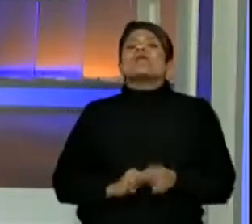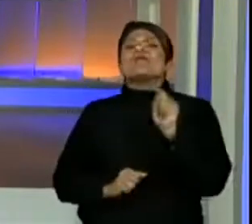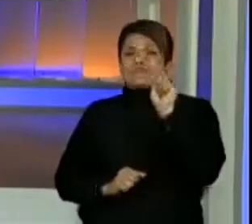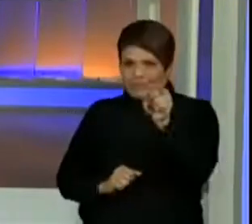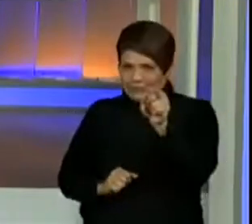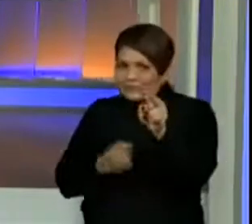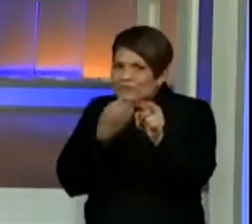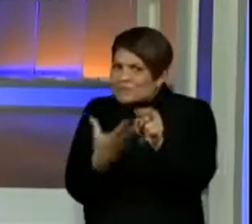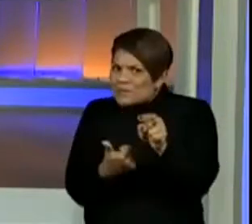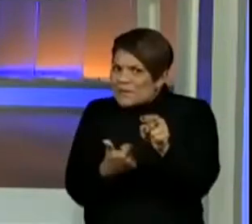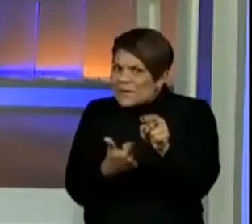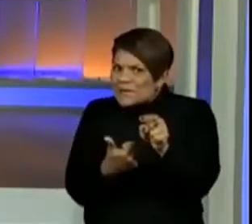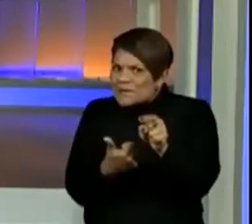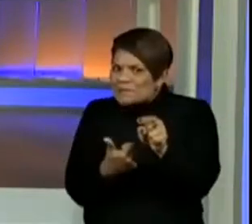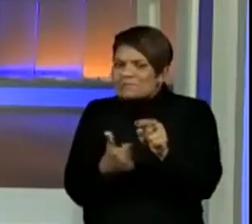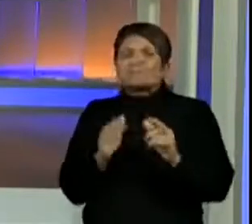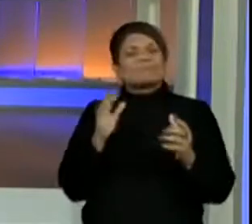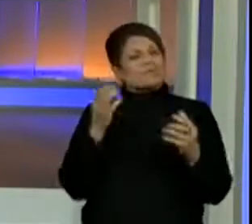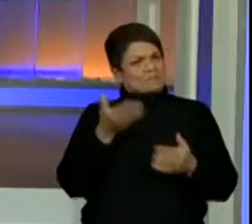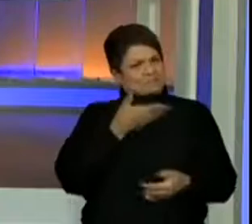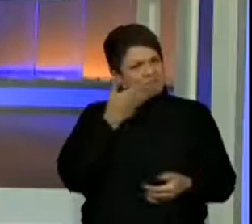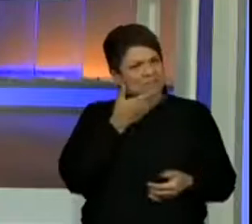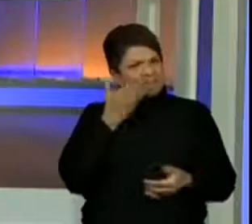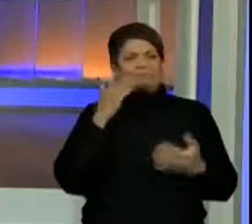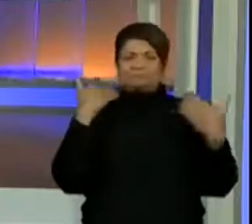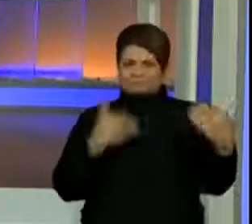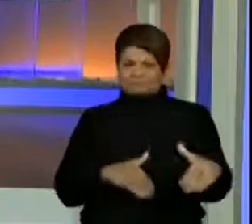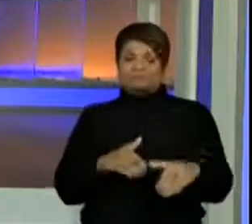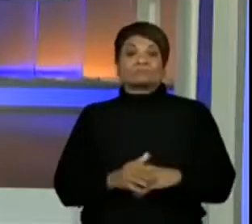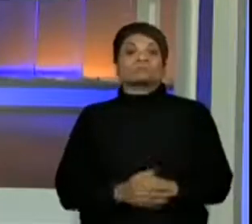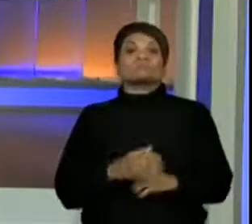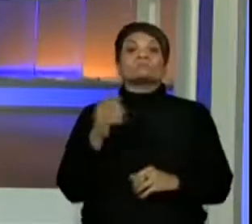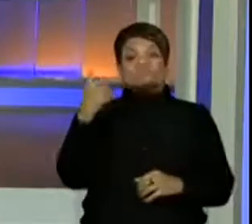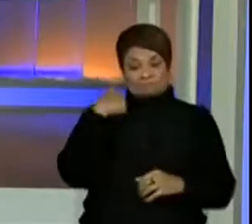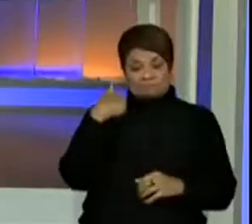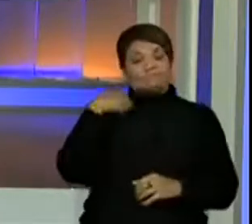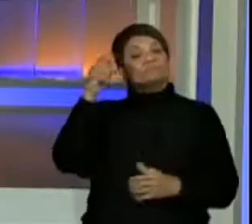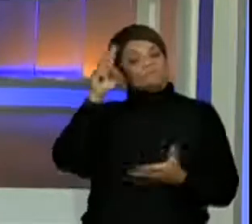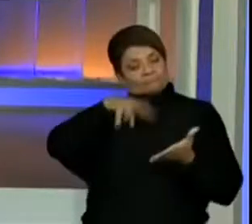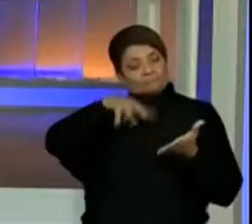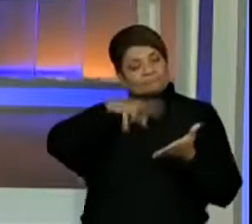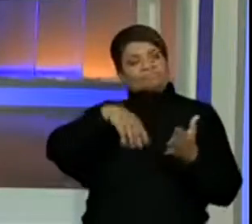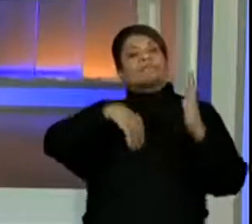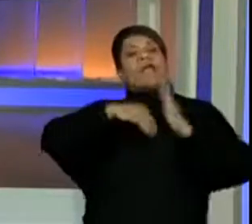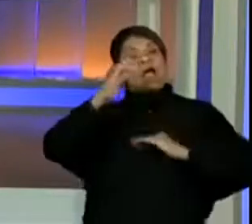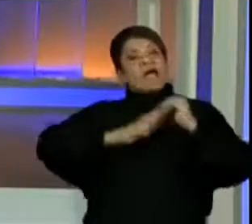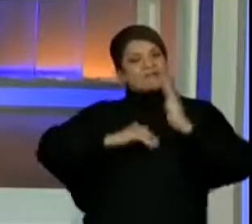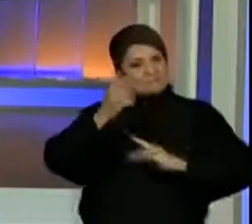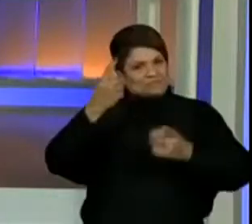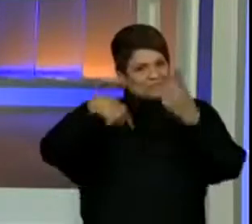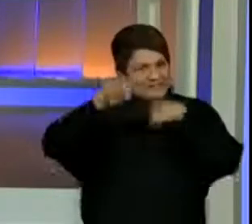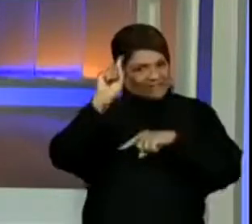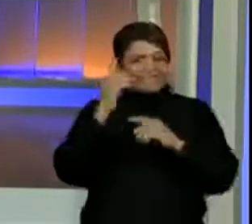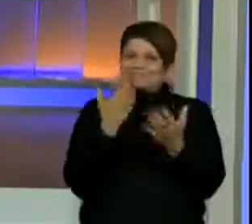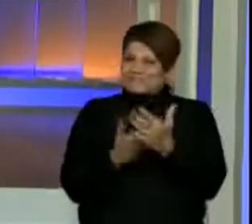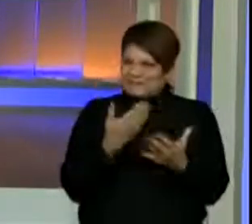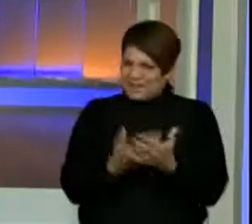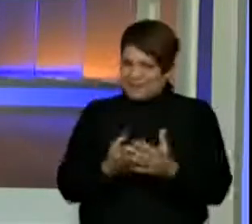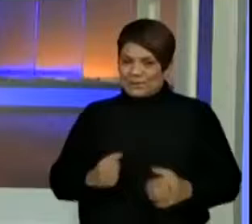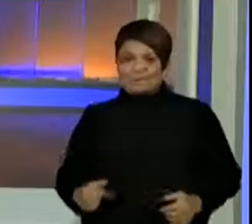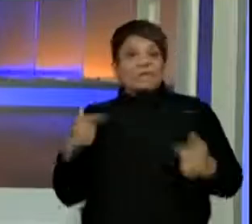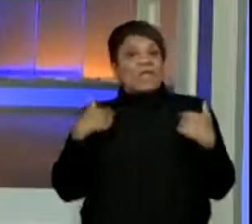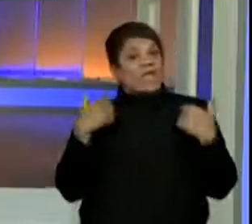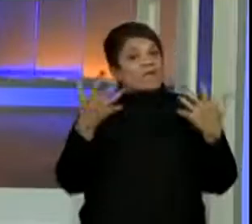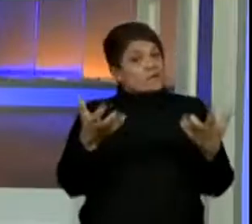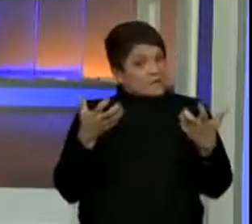hein? Porque a prova estava fácil. A professora vai ler agora a habilidade da nossa aula. E eu